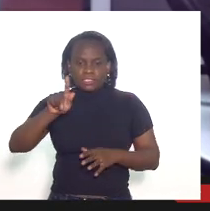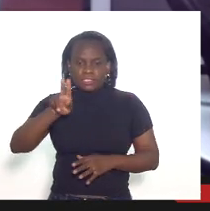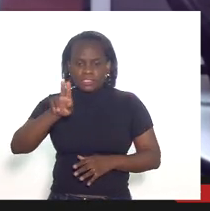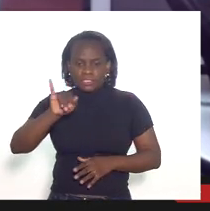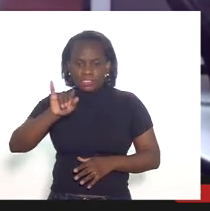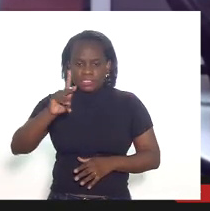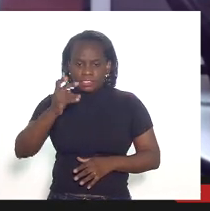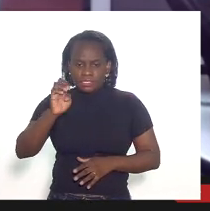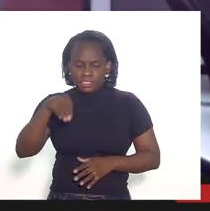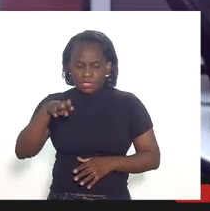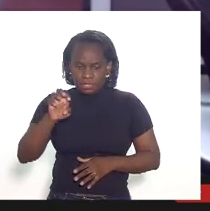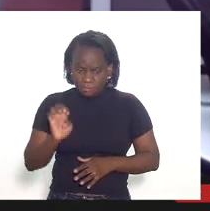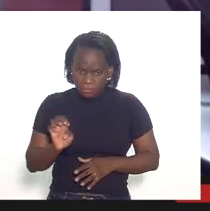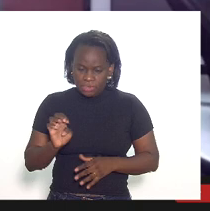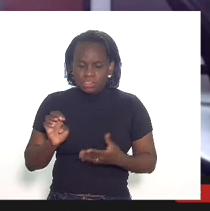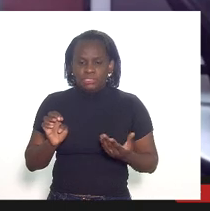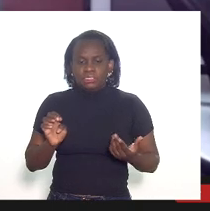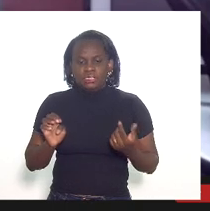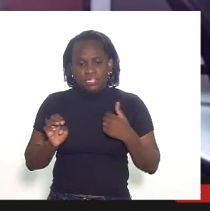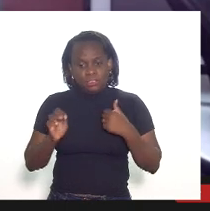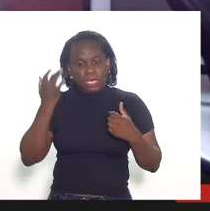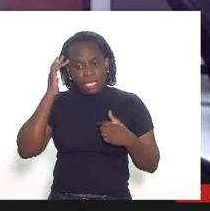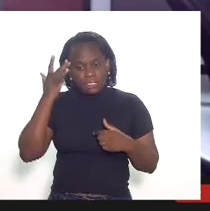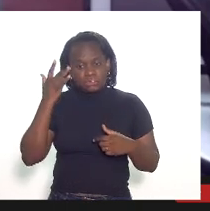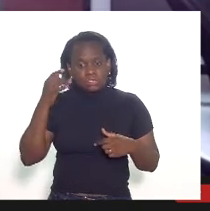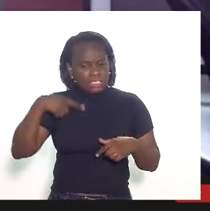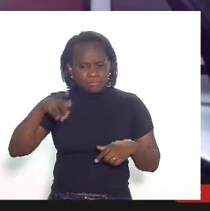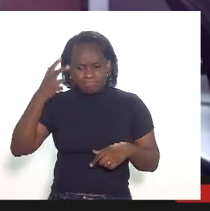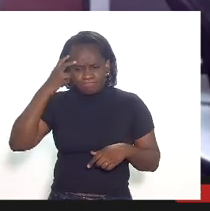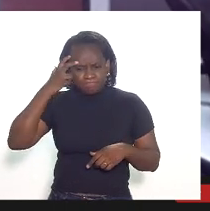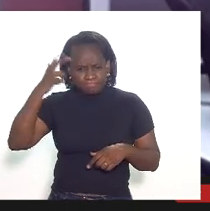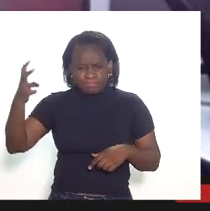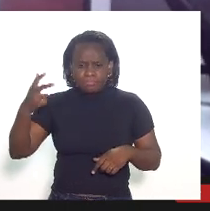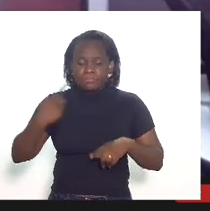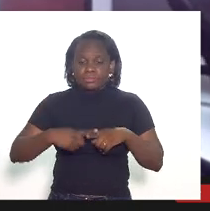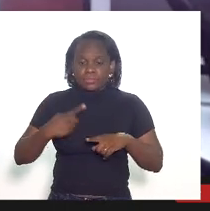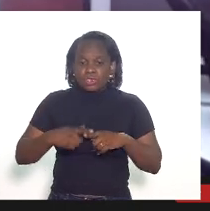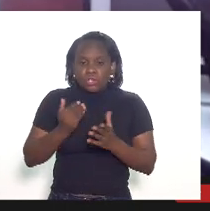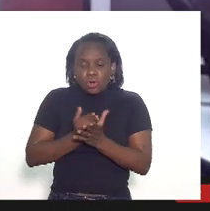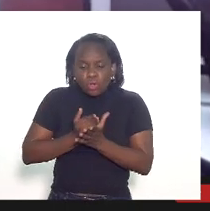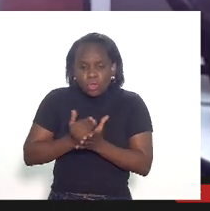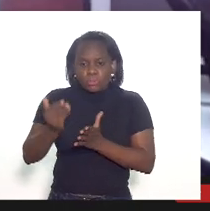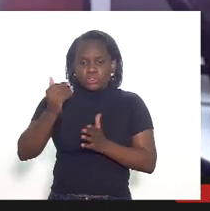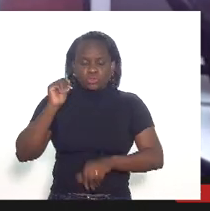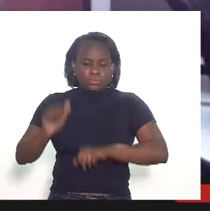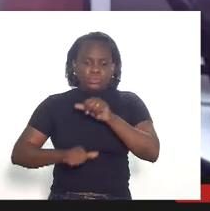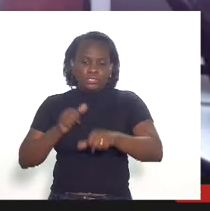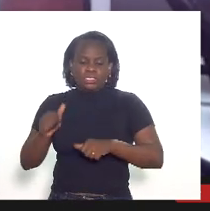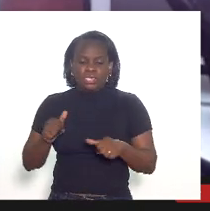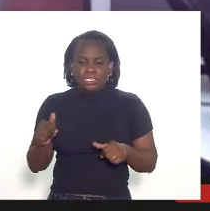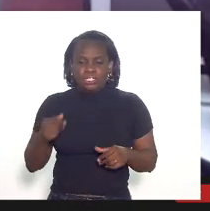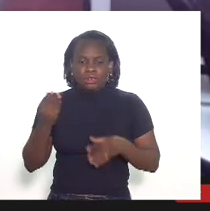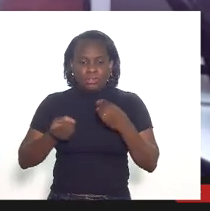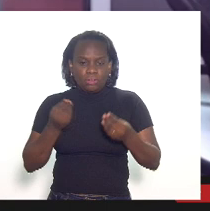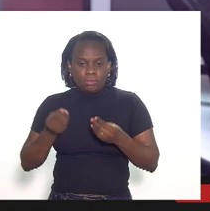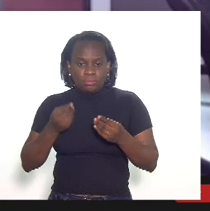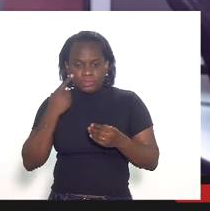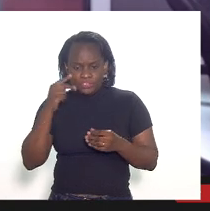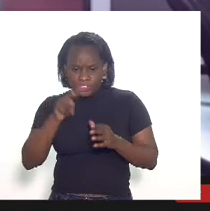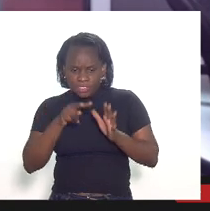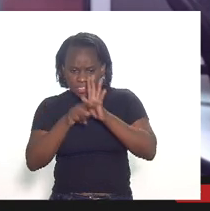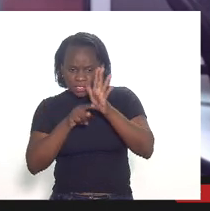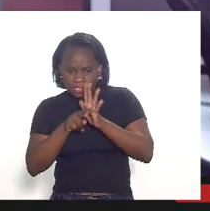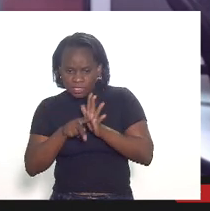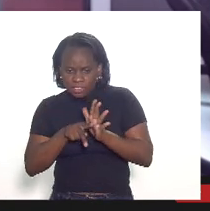que para mim é um raciocínio genial que foi a partir do momento que nós começamos a mudar a forma de olhar